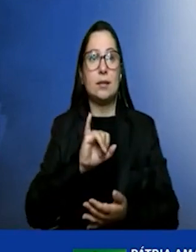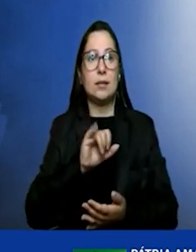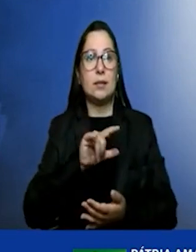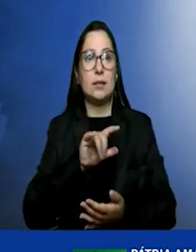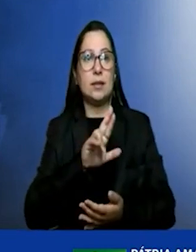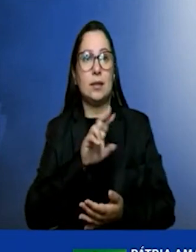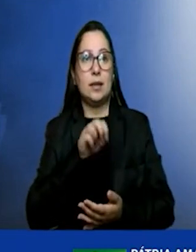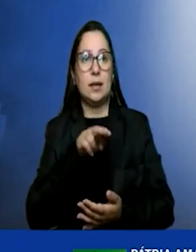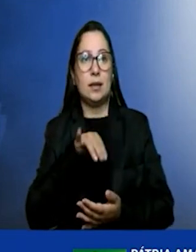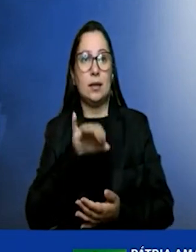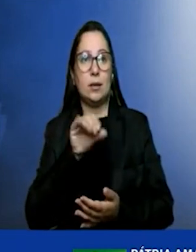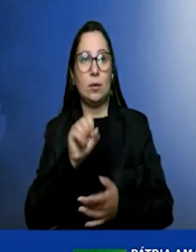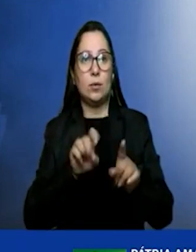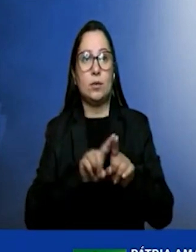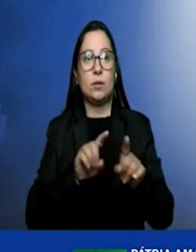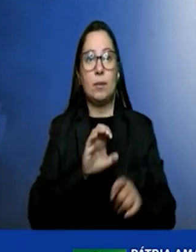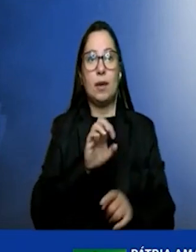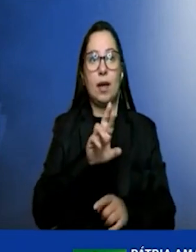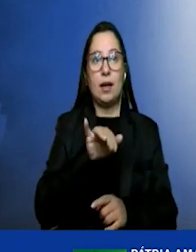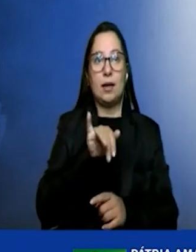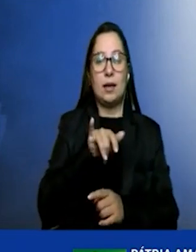nitrogenados do Brasil.